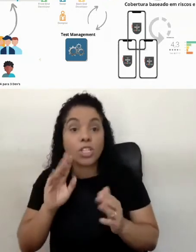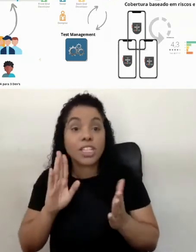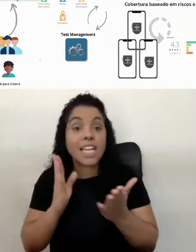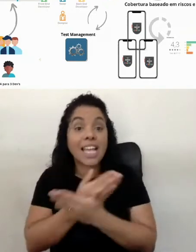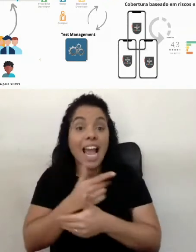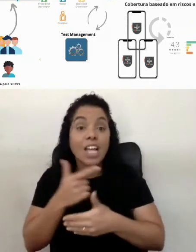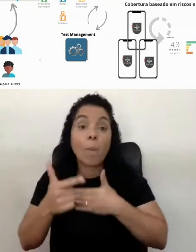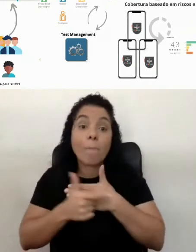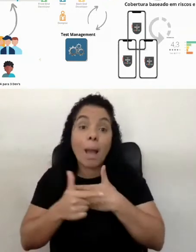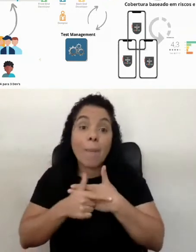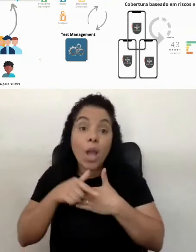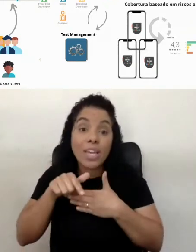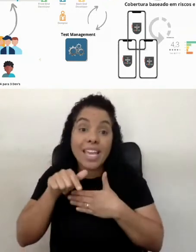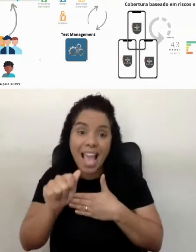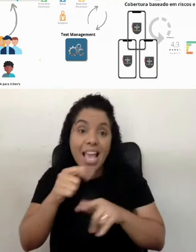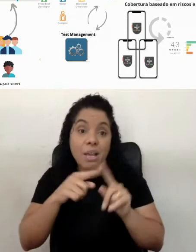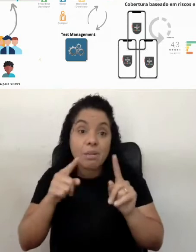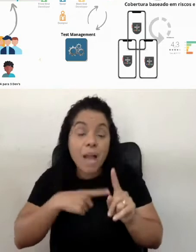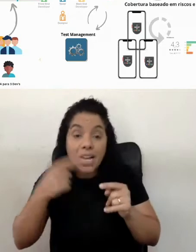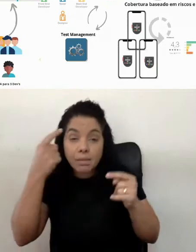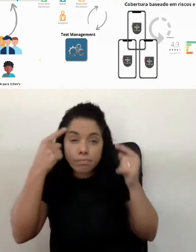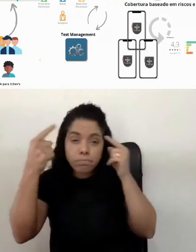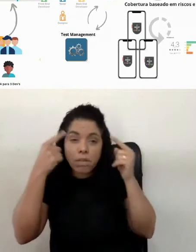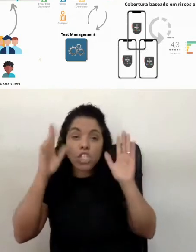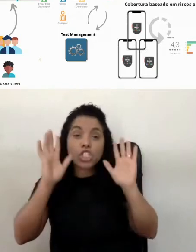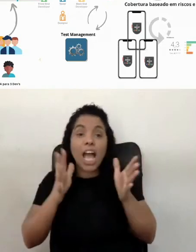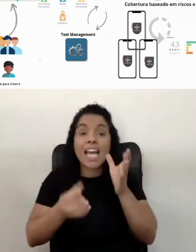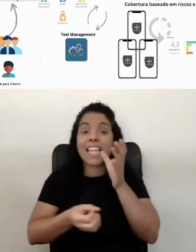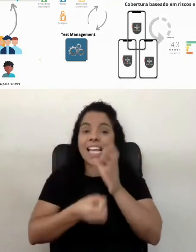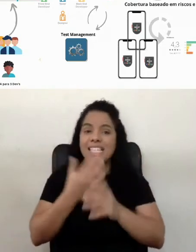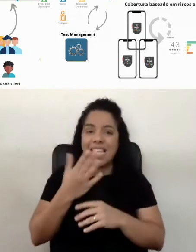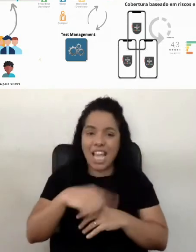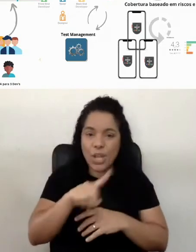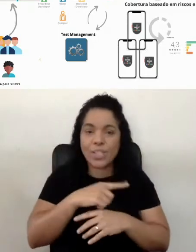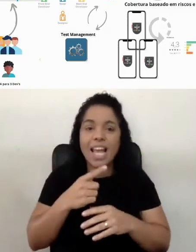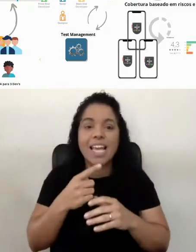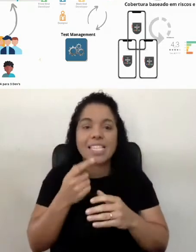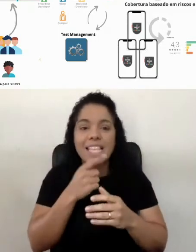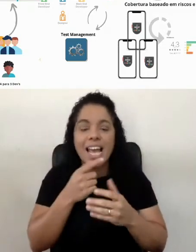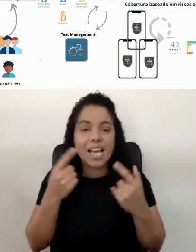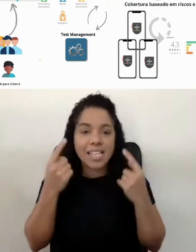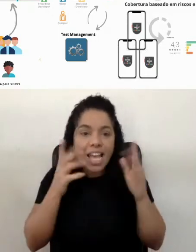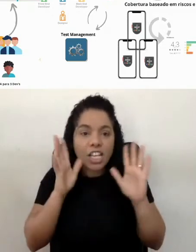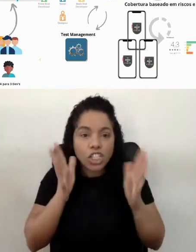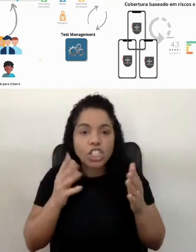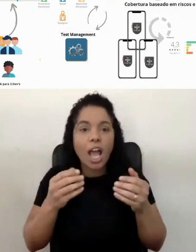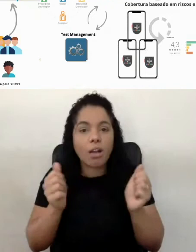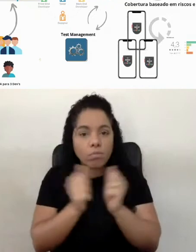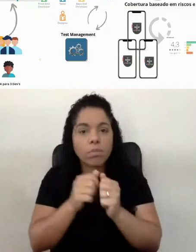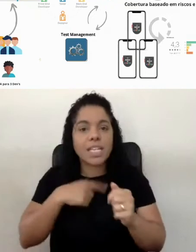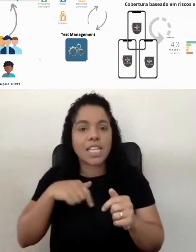papel, mas acho que tem o mindset, né? Acho que aí nasceram já com esse mindset da engenharia, né? Então, nasce muito com